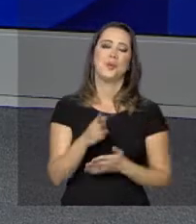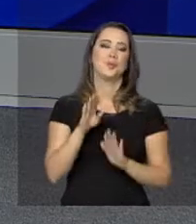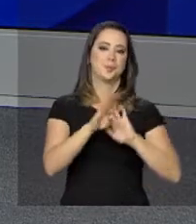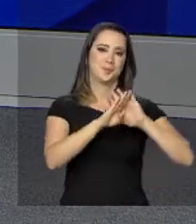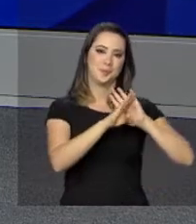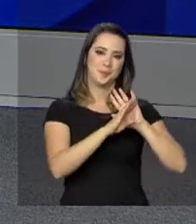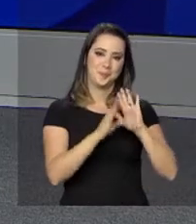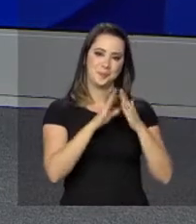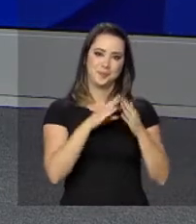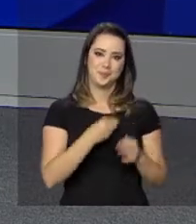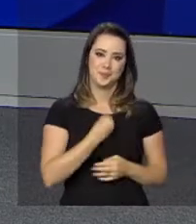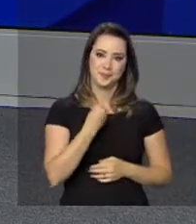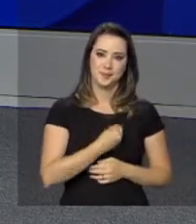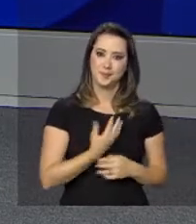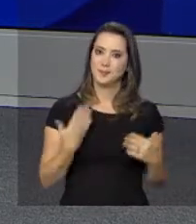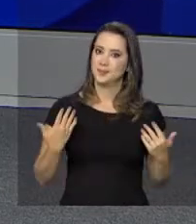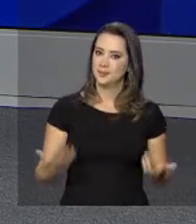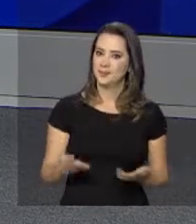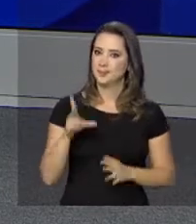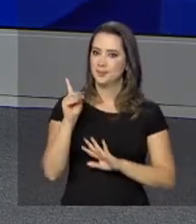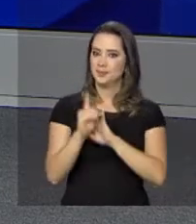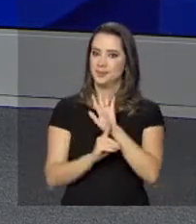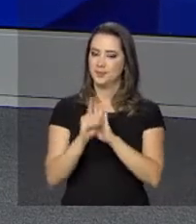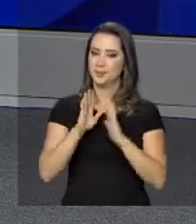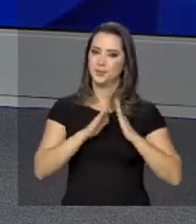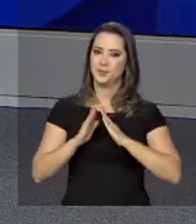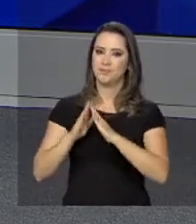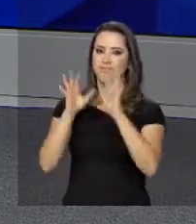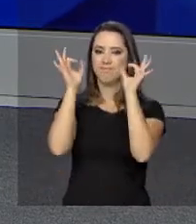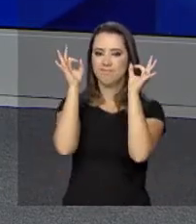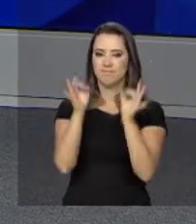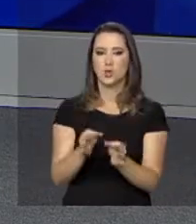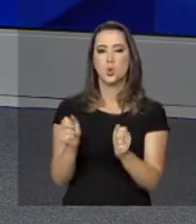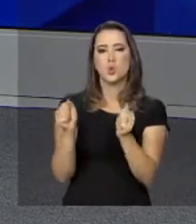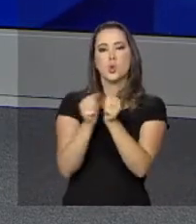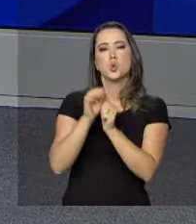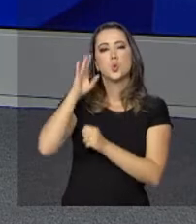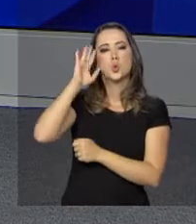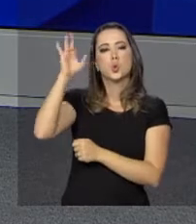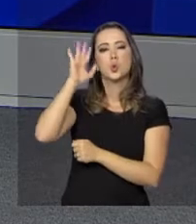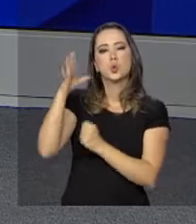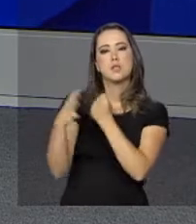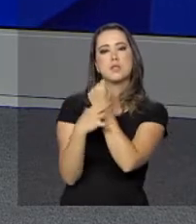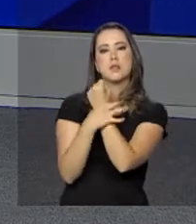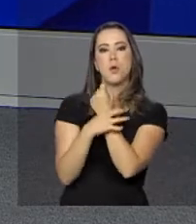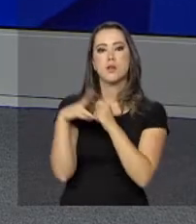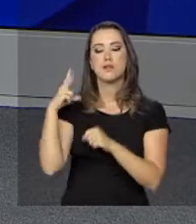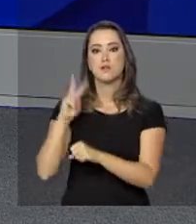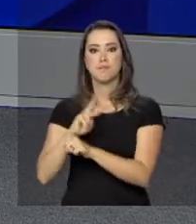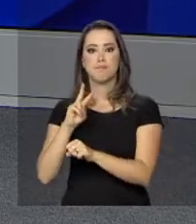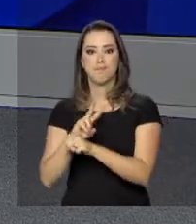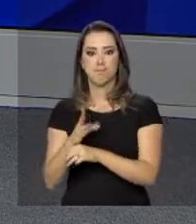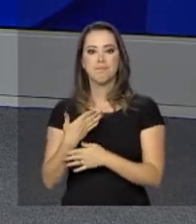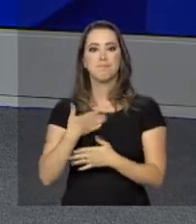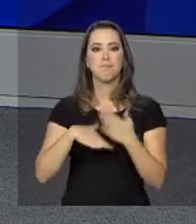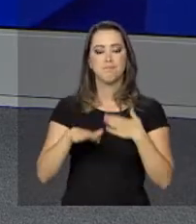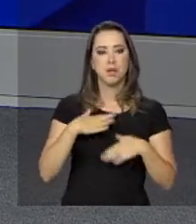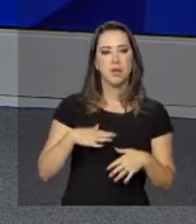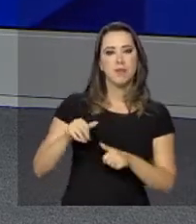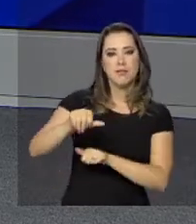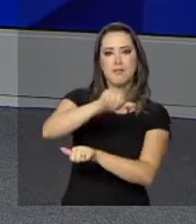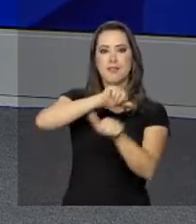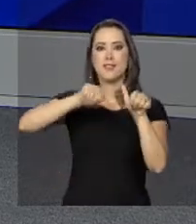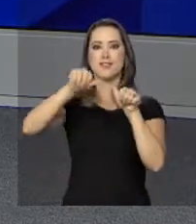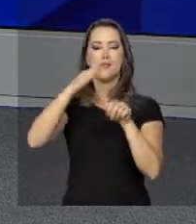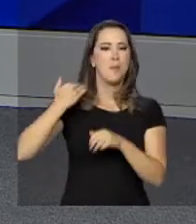programa Minha Casa Minha Vida. Com isso, o direito à moradia digna, junto com os sonhos de segurança, proteção e conforto, foram